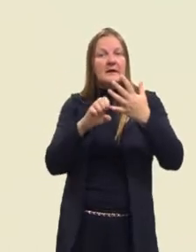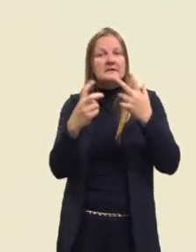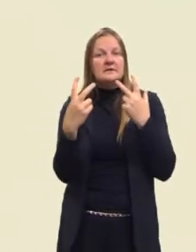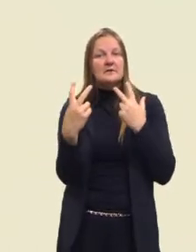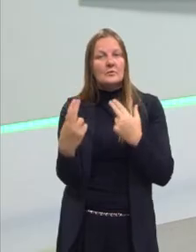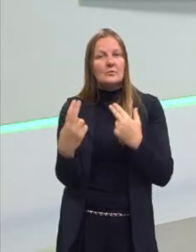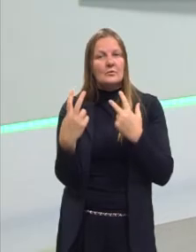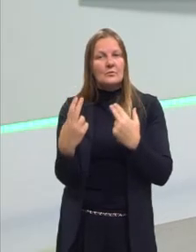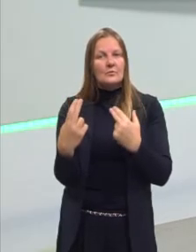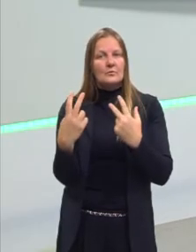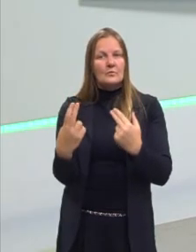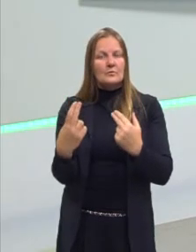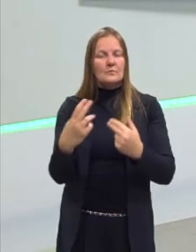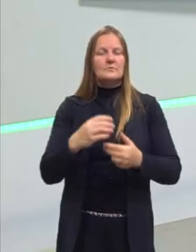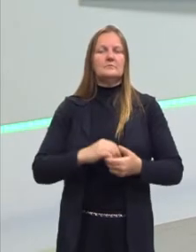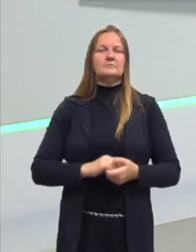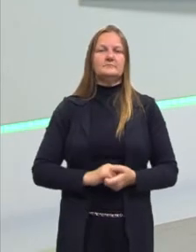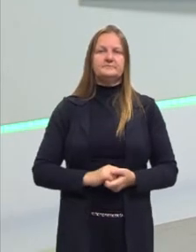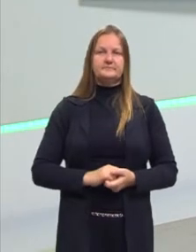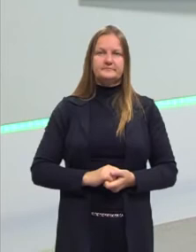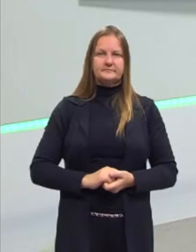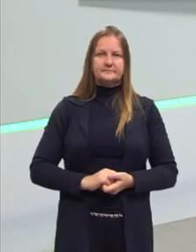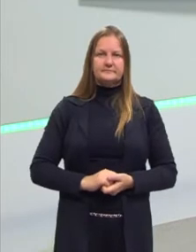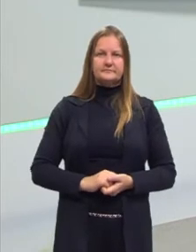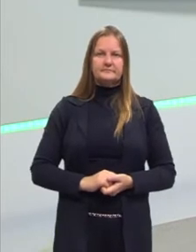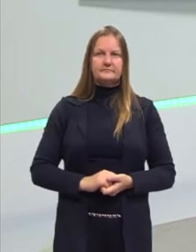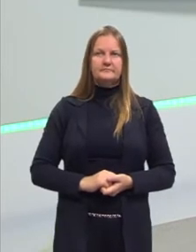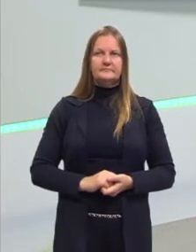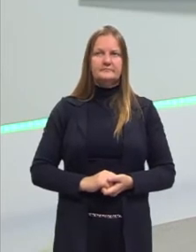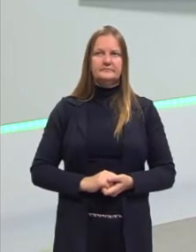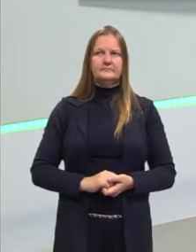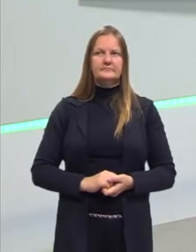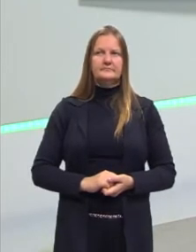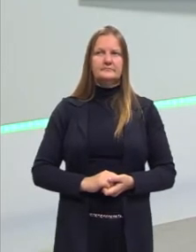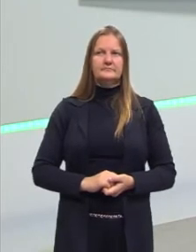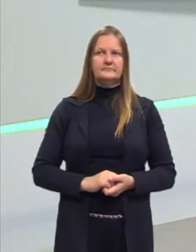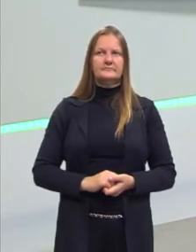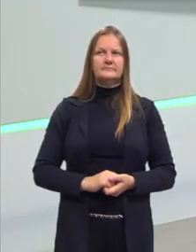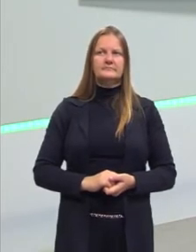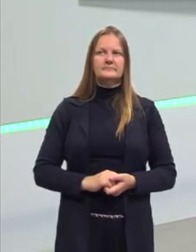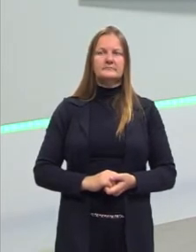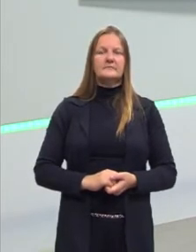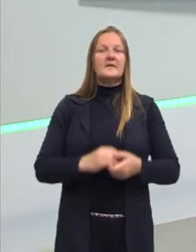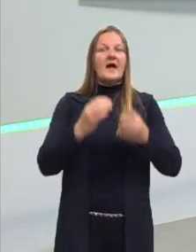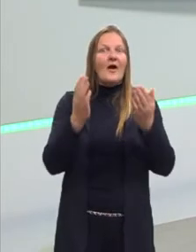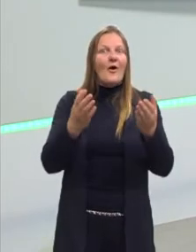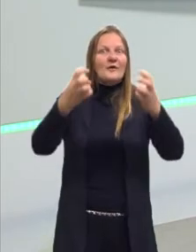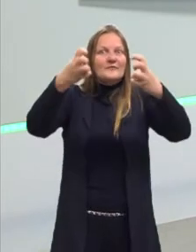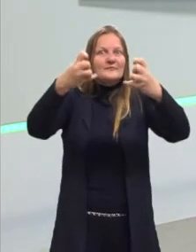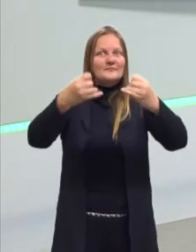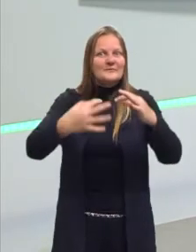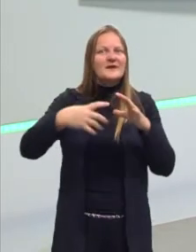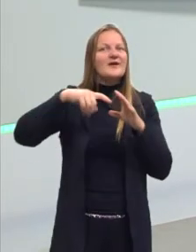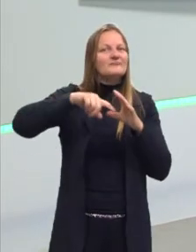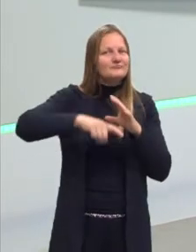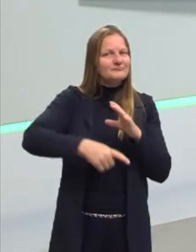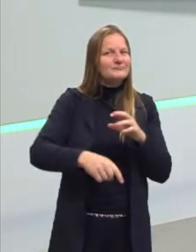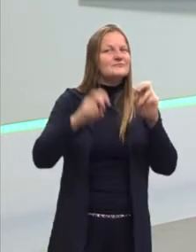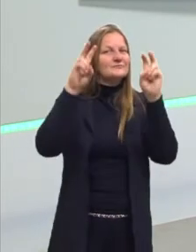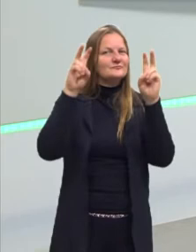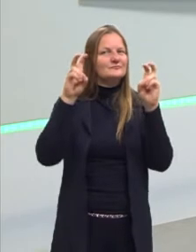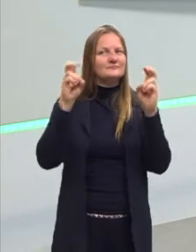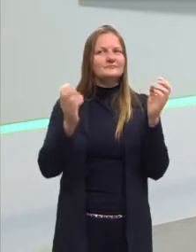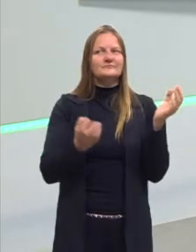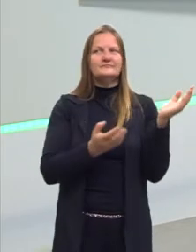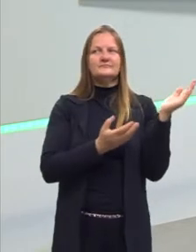entre indivíduos da mesma espécie, certo? Então, vamos entrar aqui nesse assunto agora,